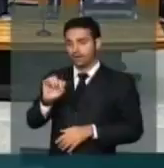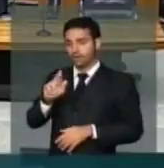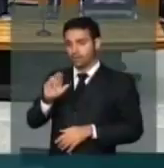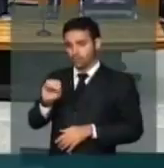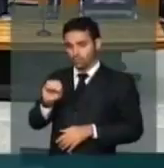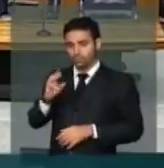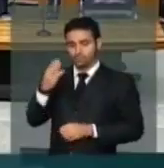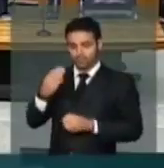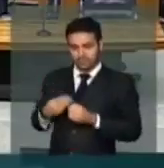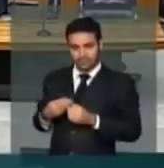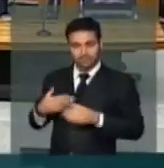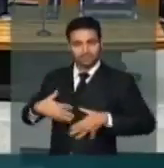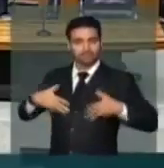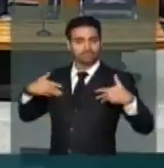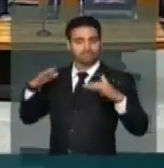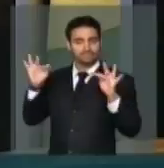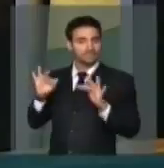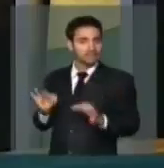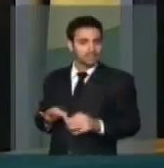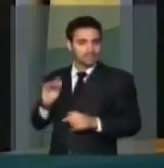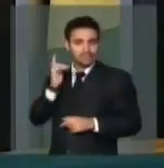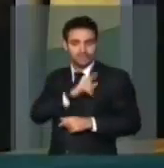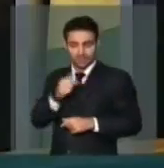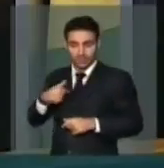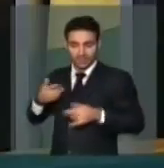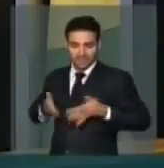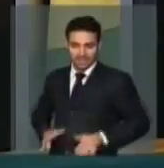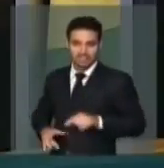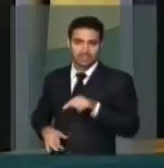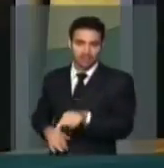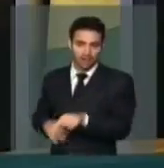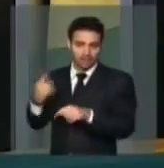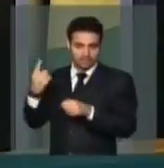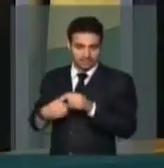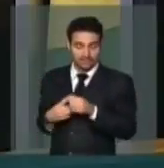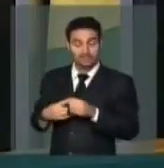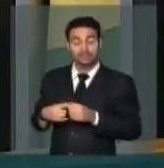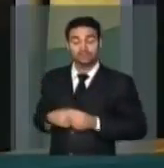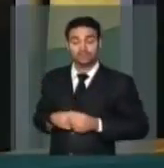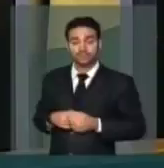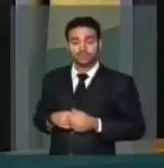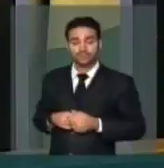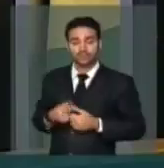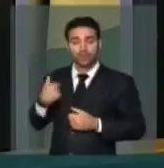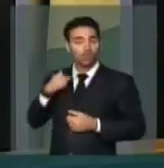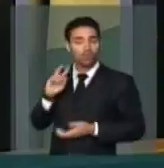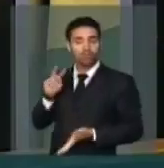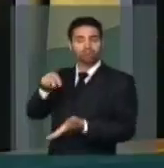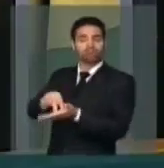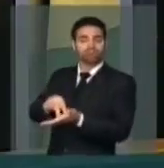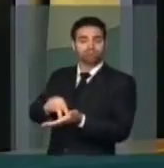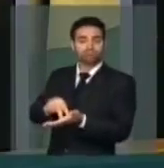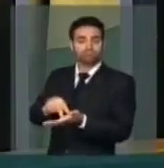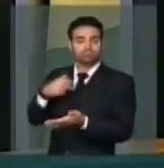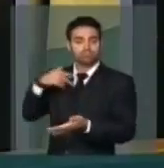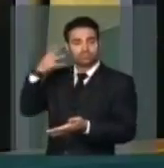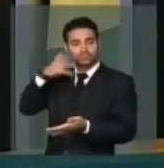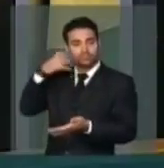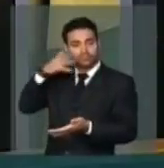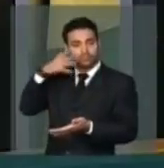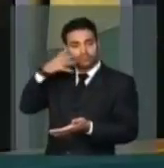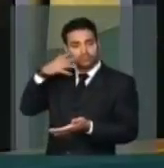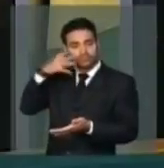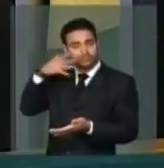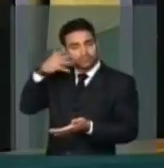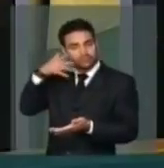município que eu tive a honra e o prazer de nascer e fui lá, presidente, para usar a tribuna livre,